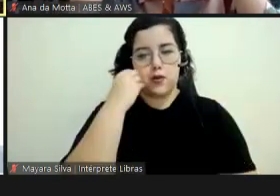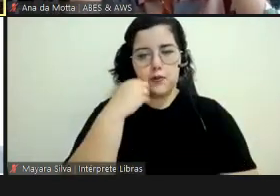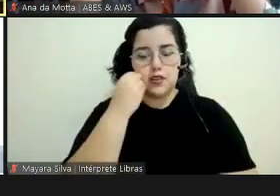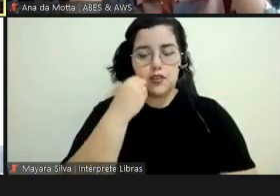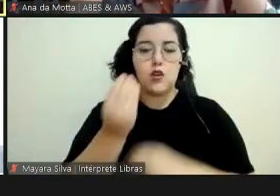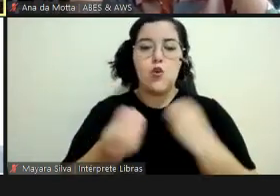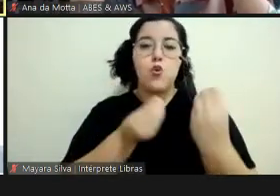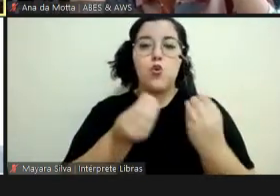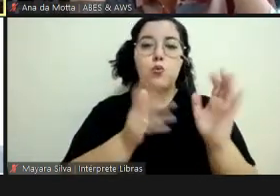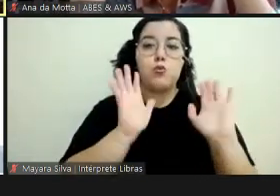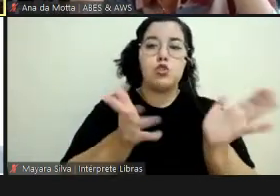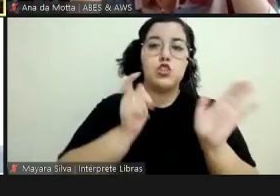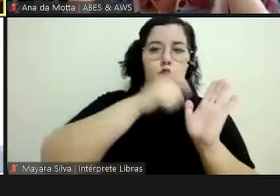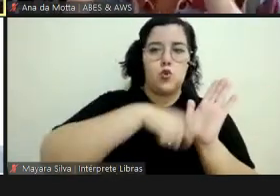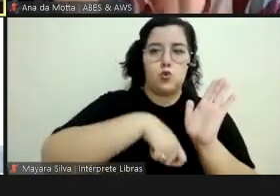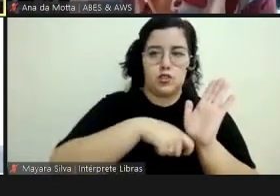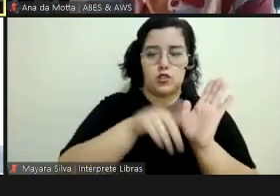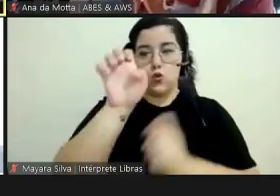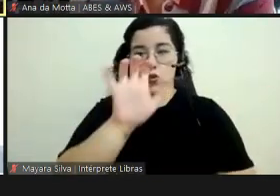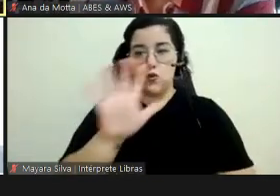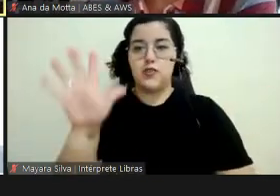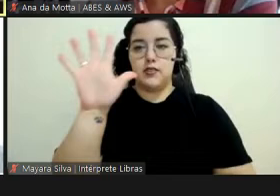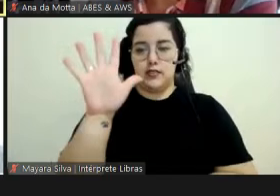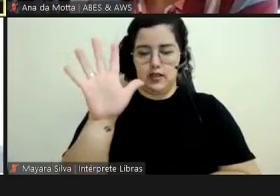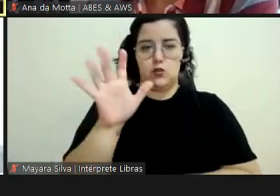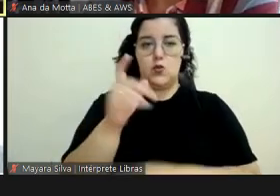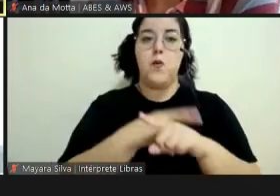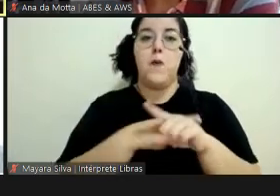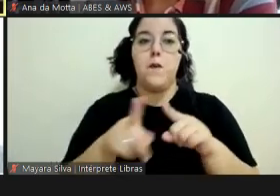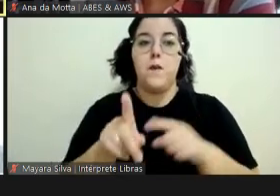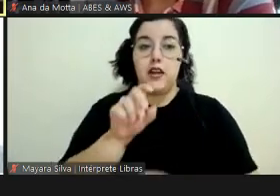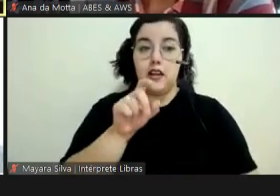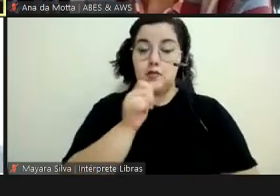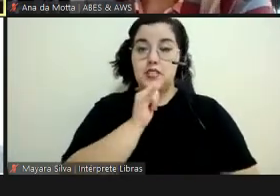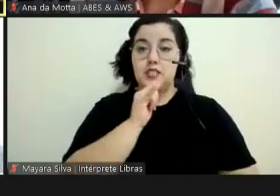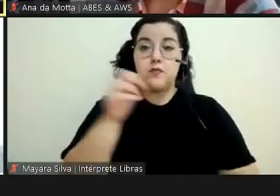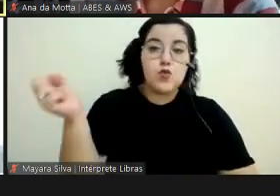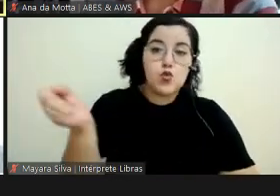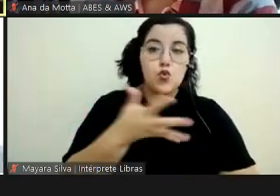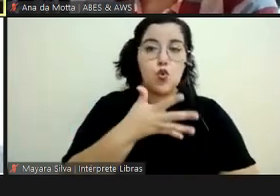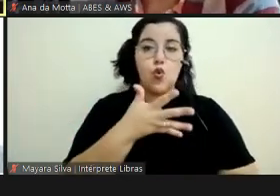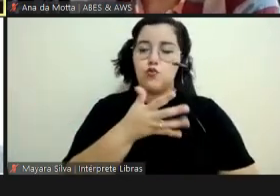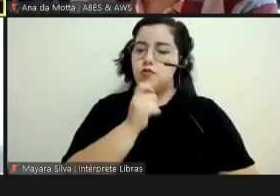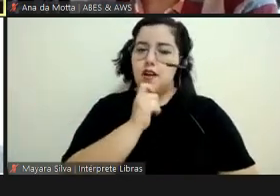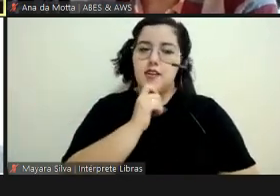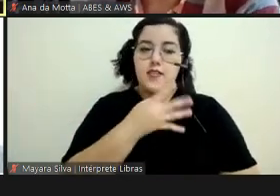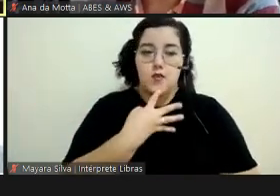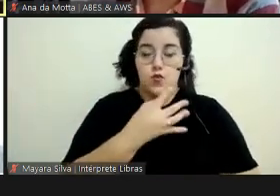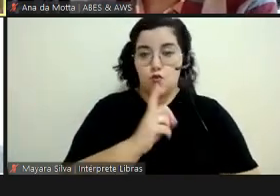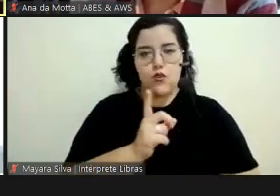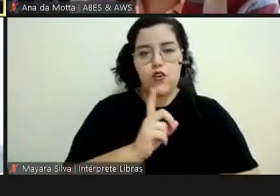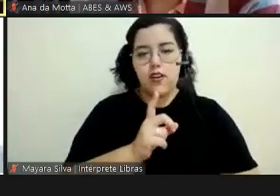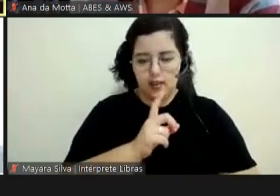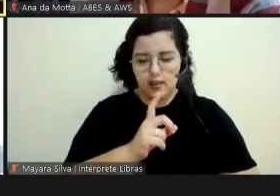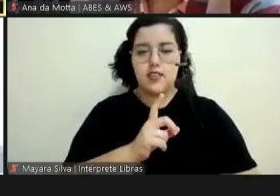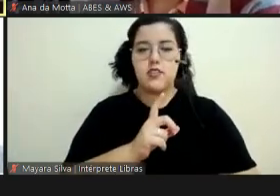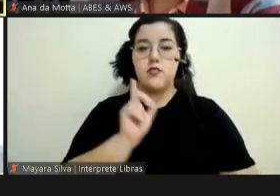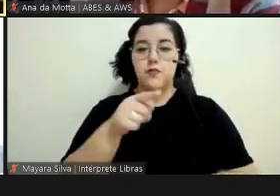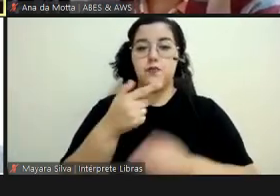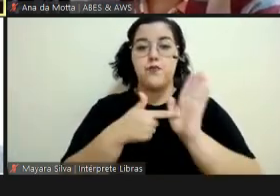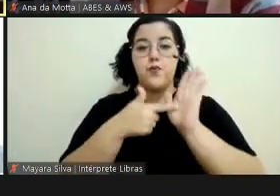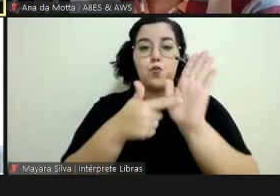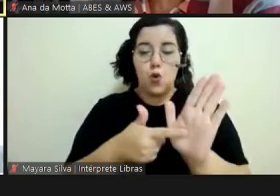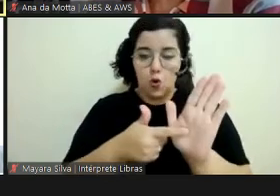contratado em outros estados. Mas quando é alguma coisa nova, não passou por uma POC nossa ainda, né? Que agora é a amostra do objeto,